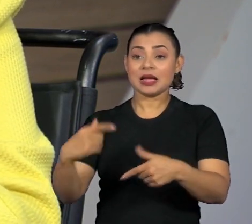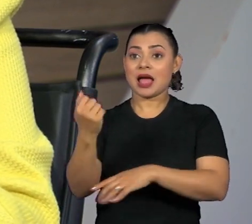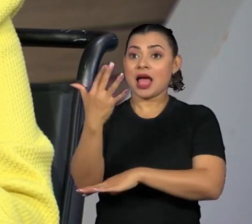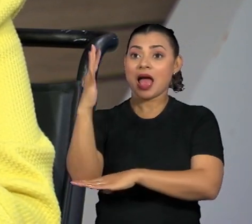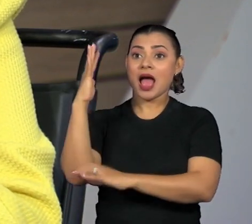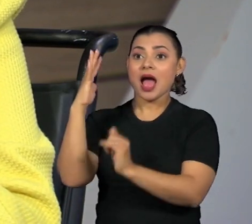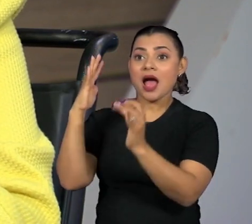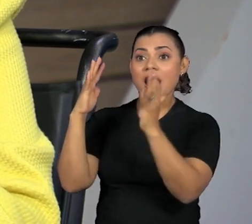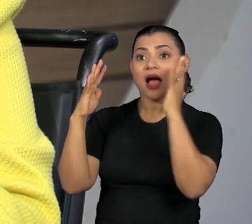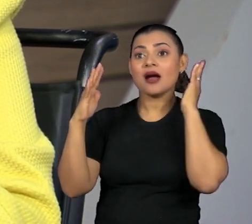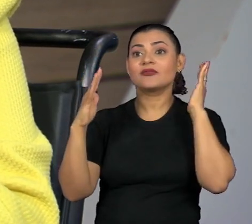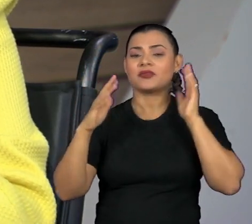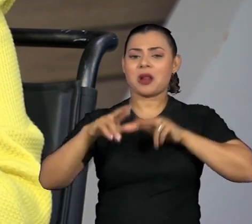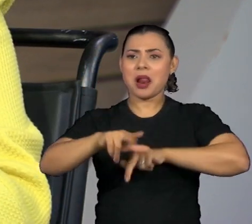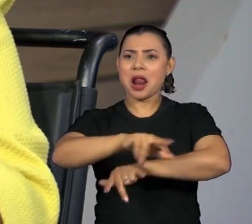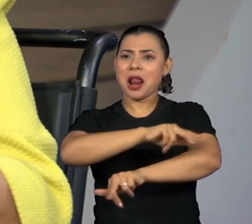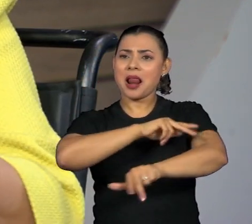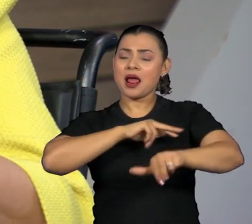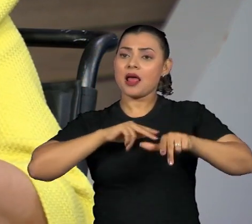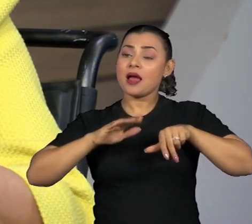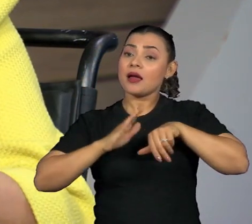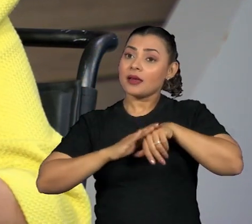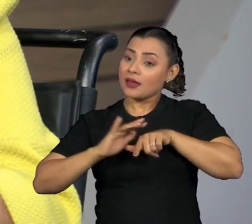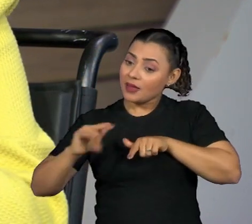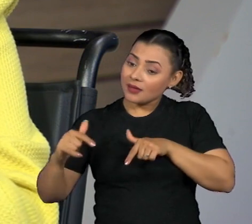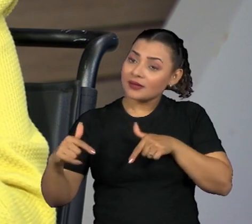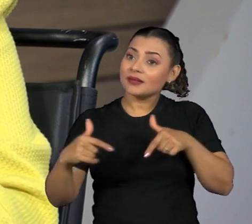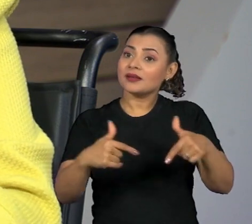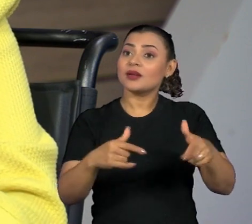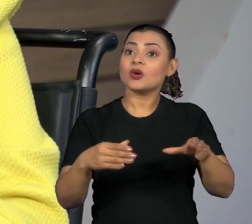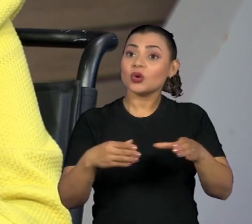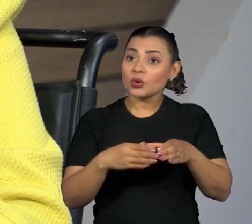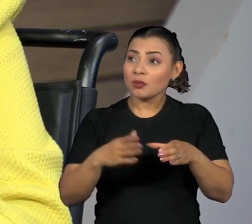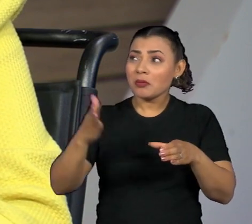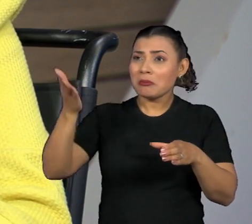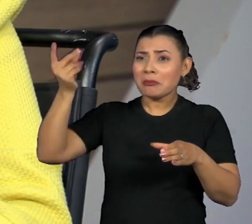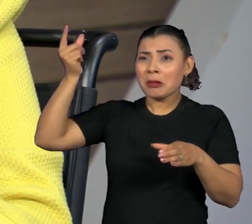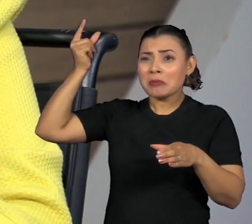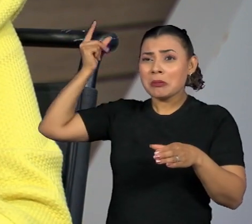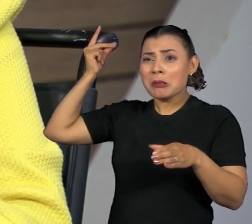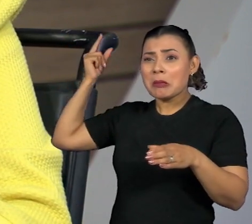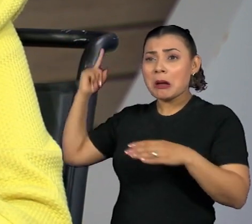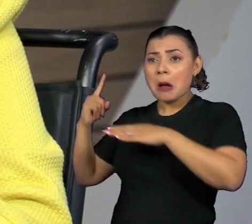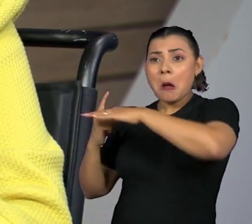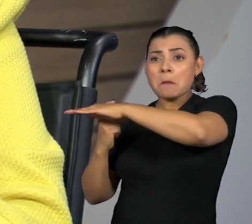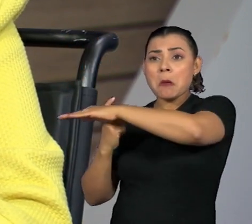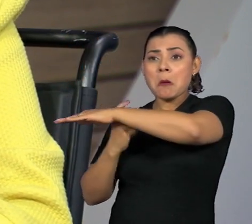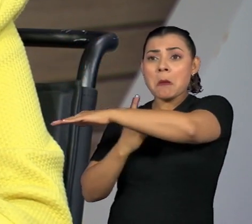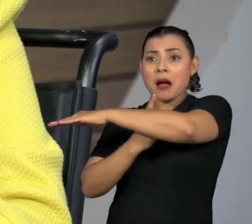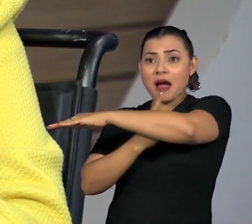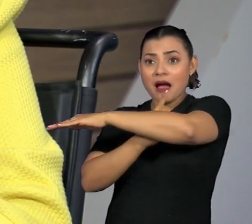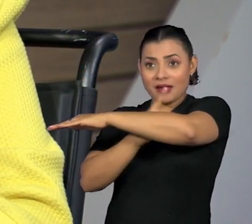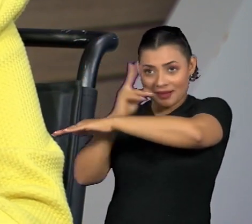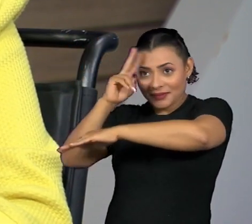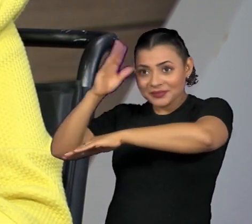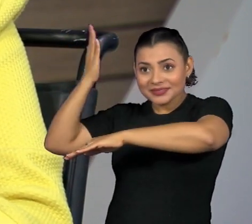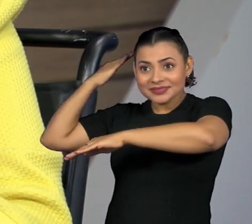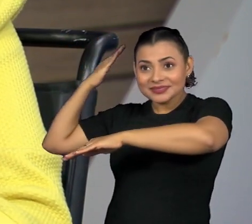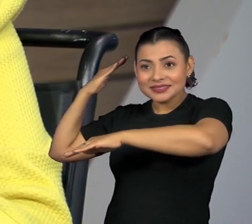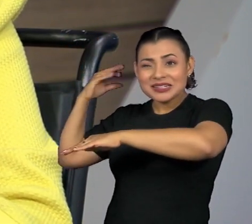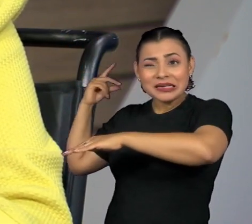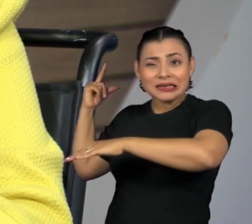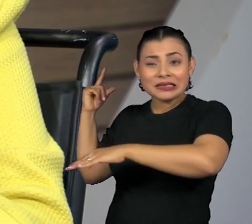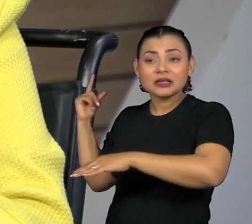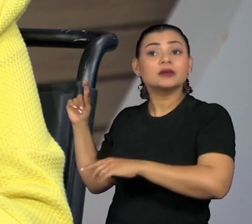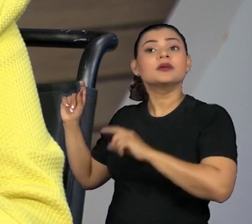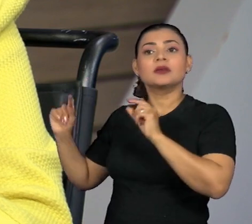árvores dessa floresta amazônica, que foi feita pelos grupos pré-históricos que lá habitavam. Esse é um fenômeno que